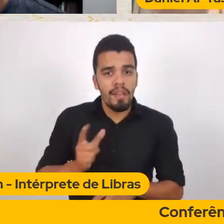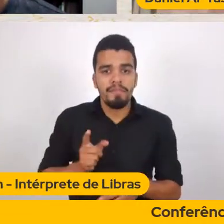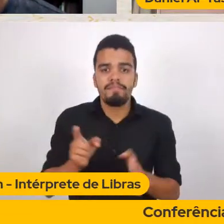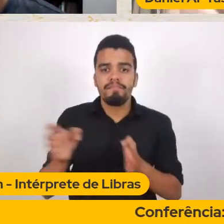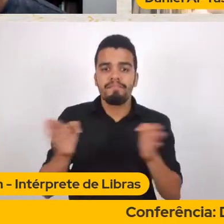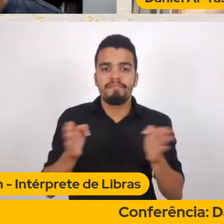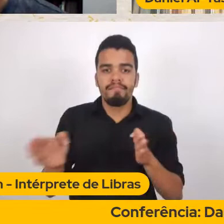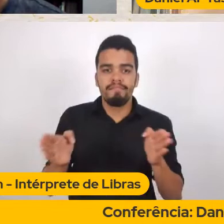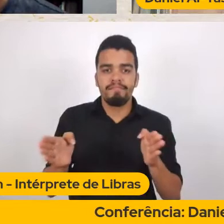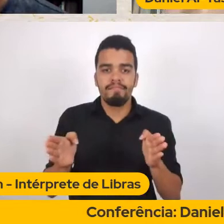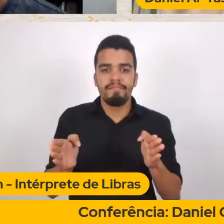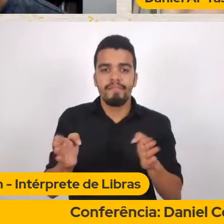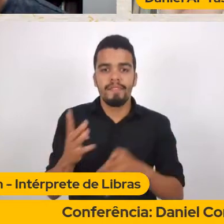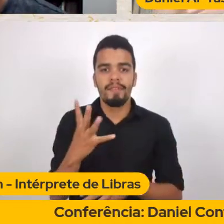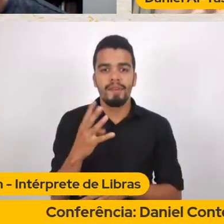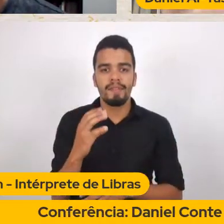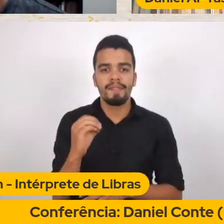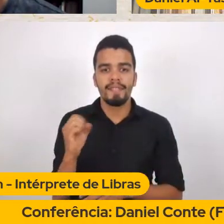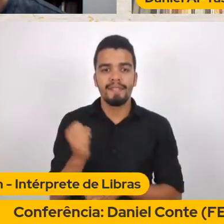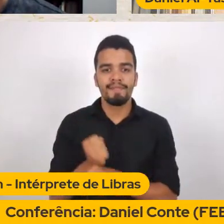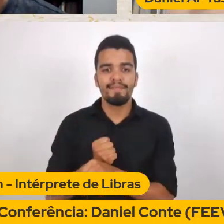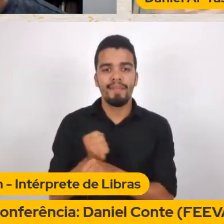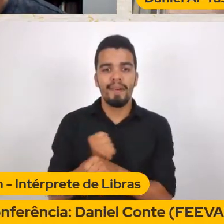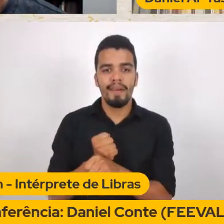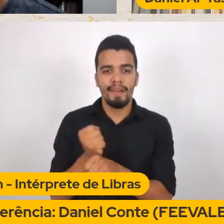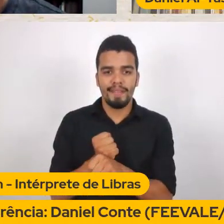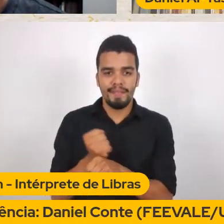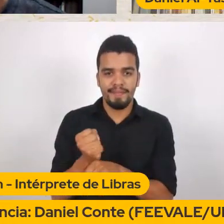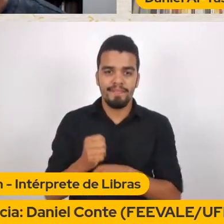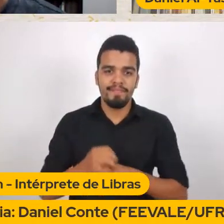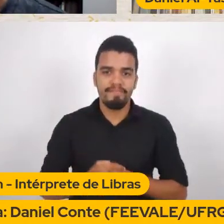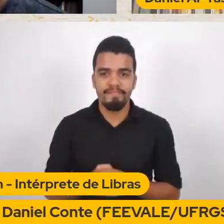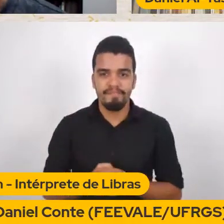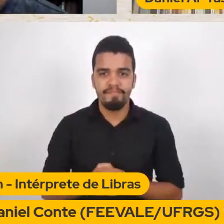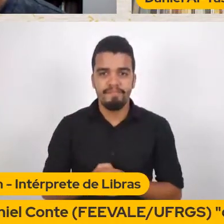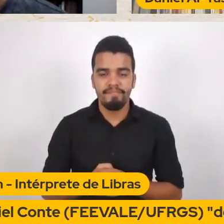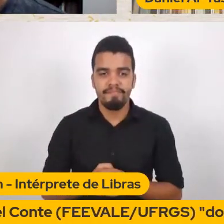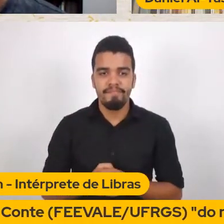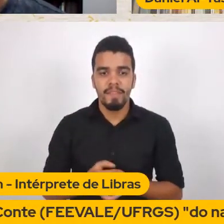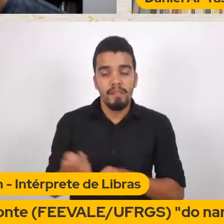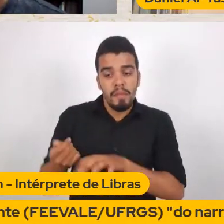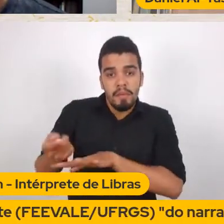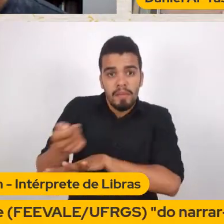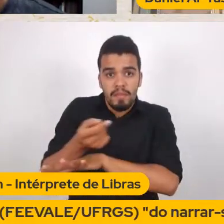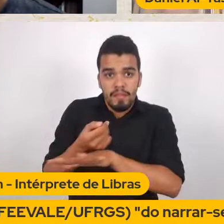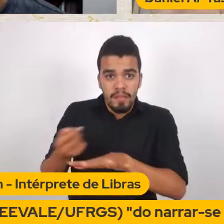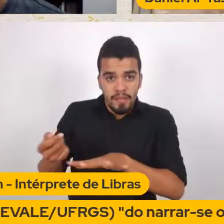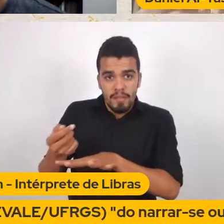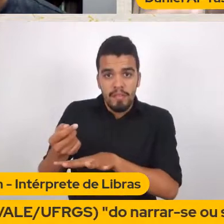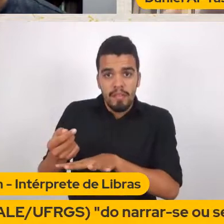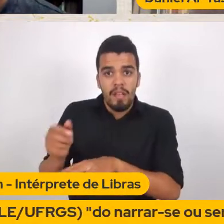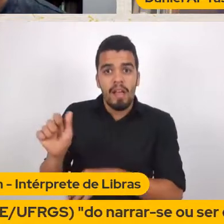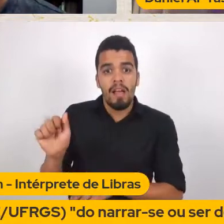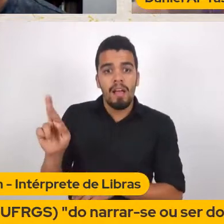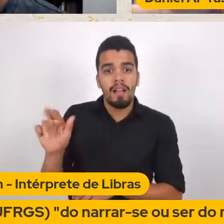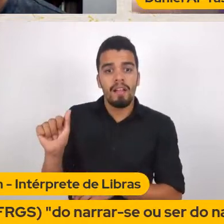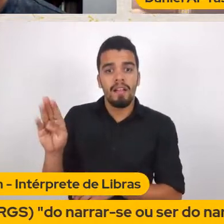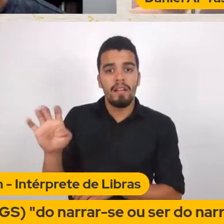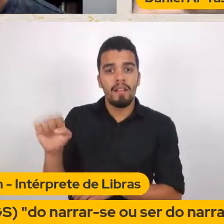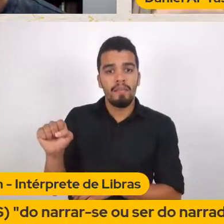news Conseguiu deslocar os árabes Por 400 anos As fake news